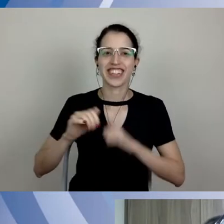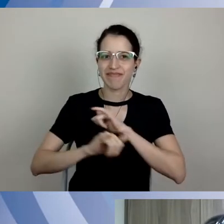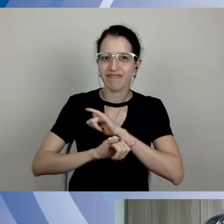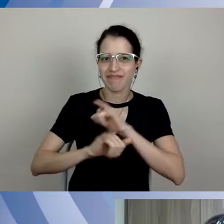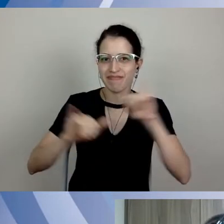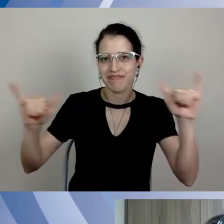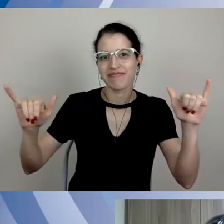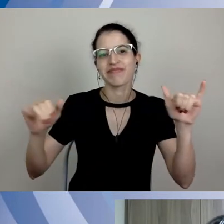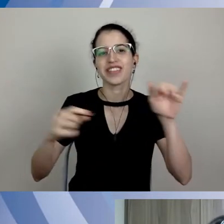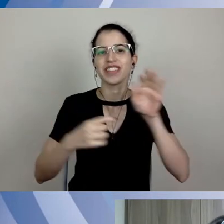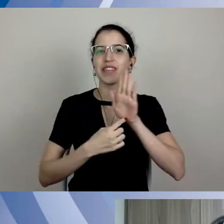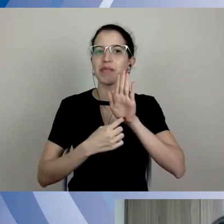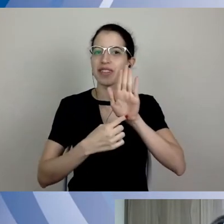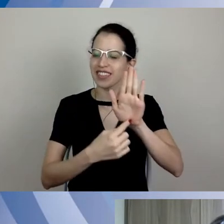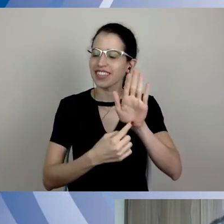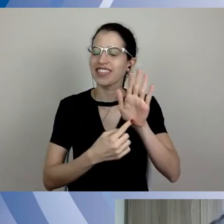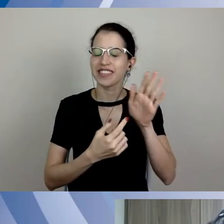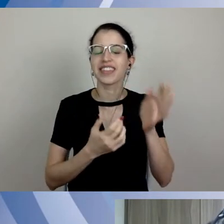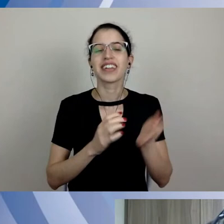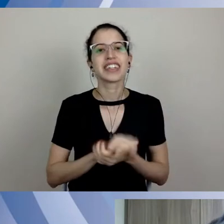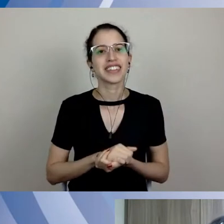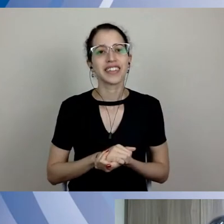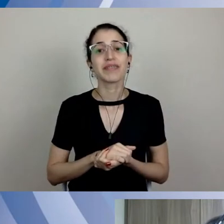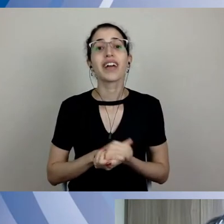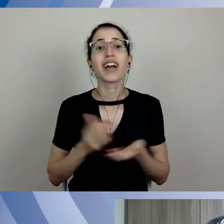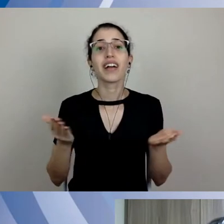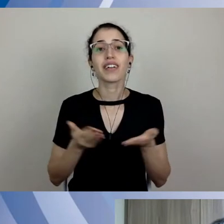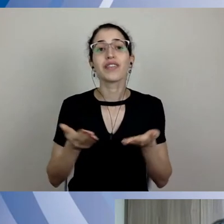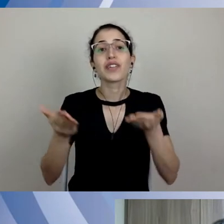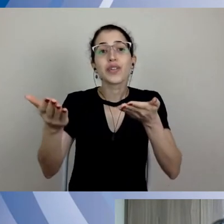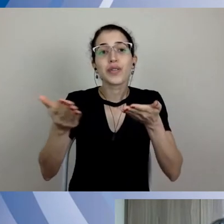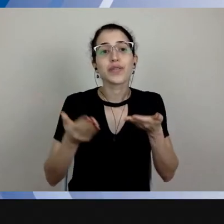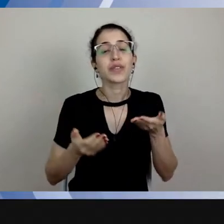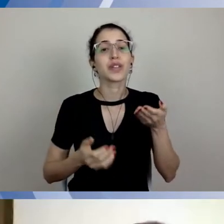apresentação inicial, e eu convido agora, então, o professor Bernardino